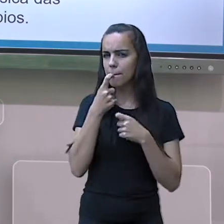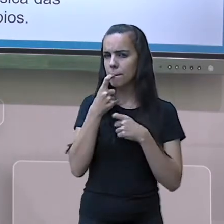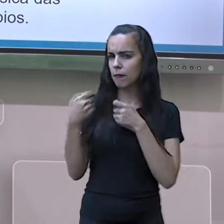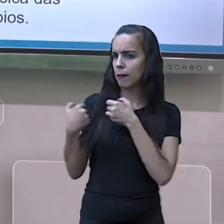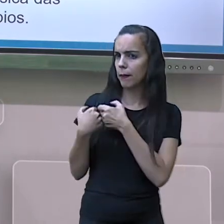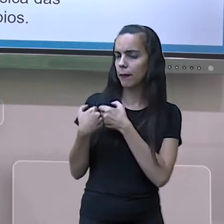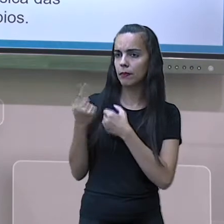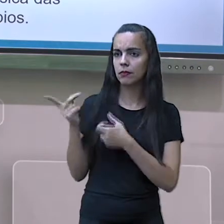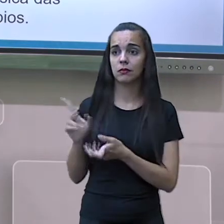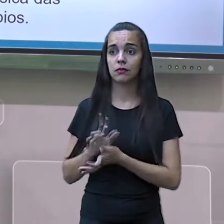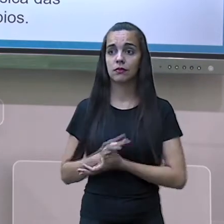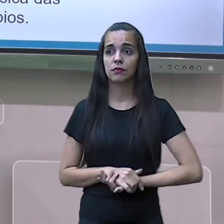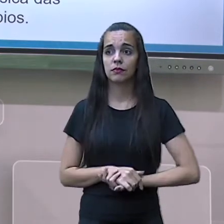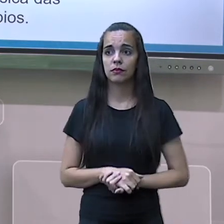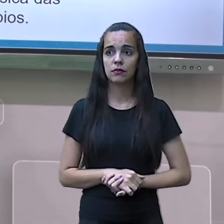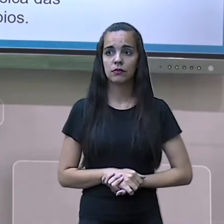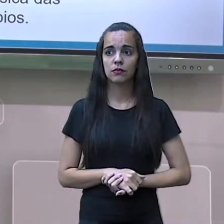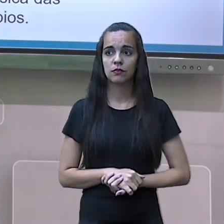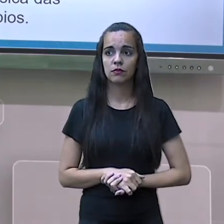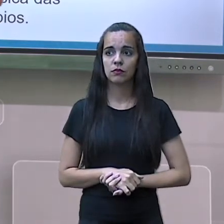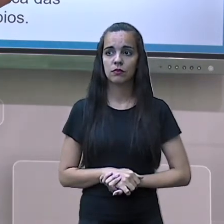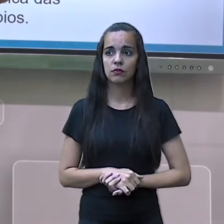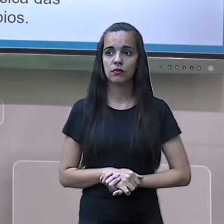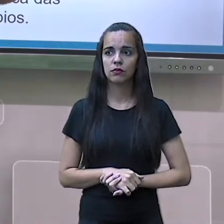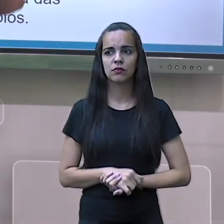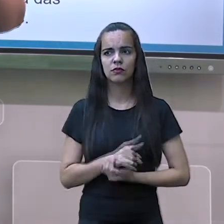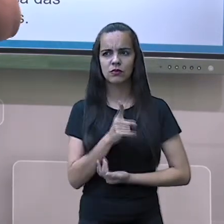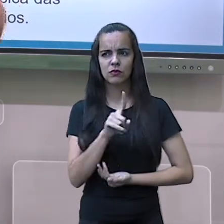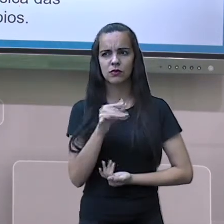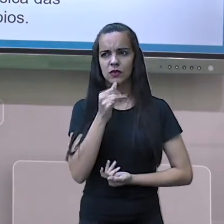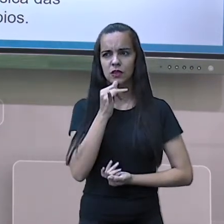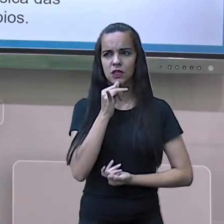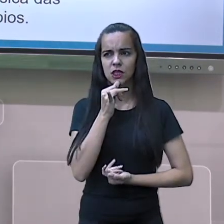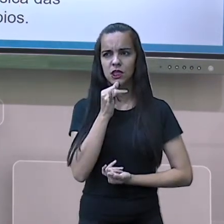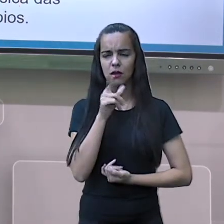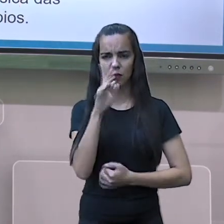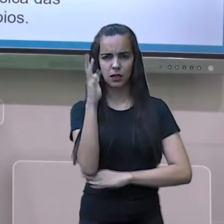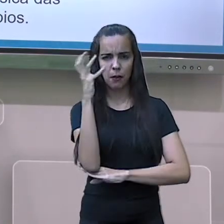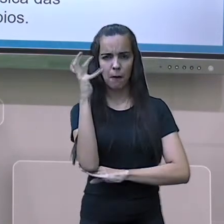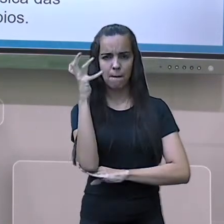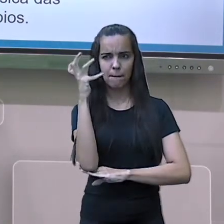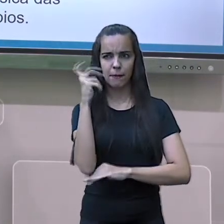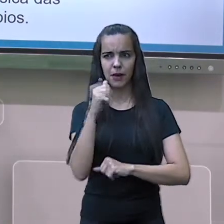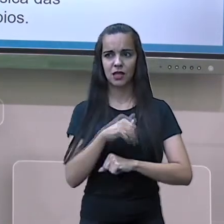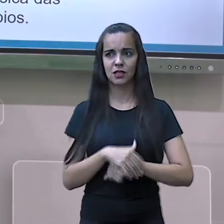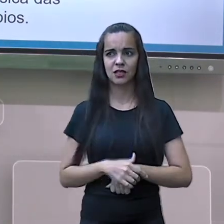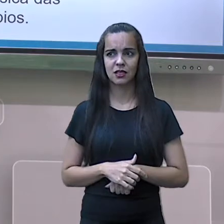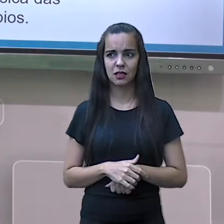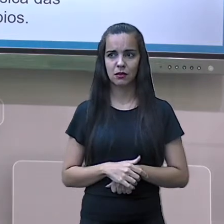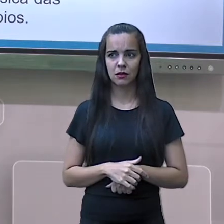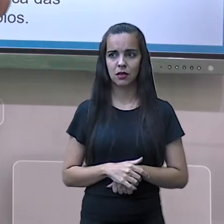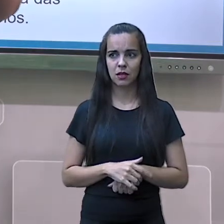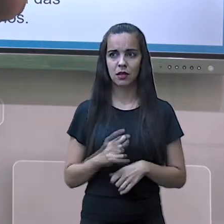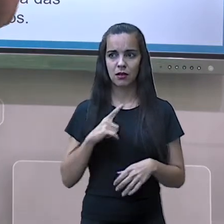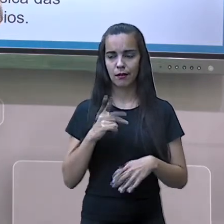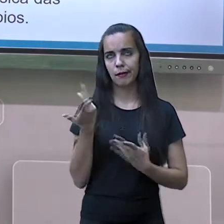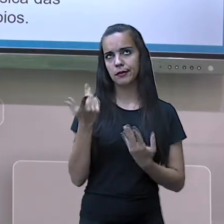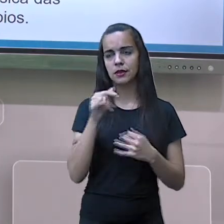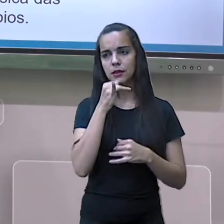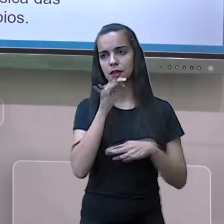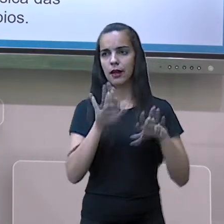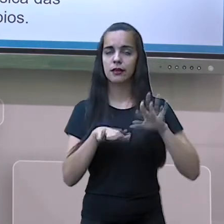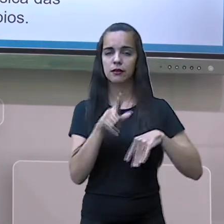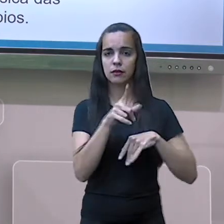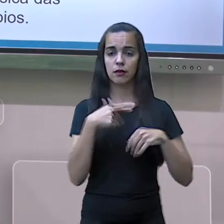Valadares. Só repararam quando a gente passa por Ipatinga, você, de